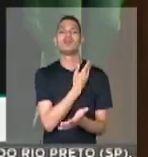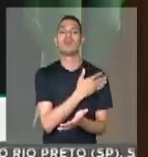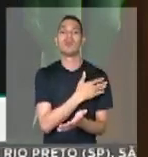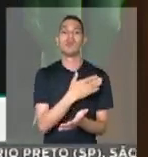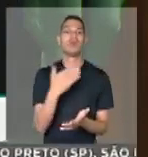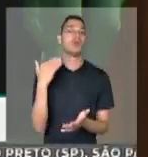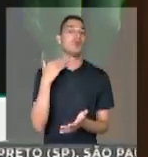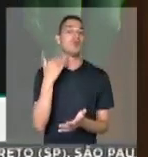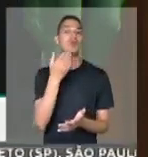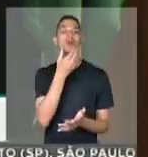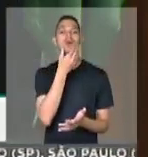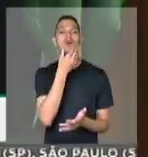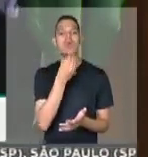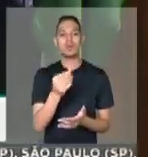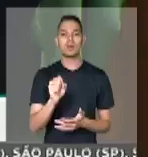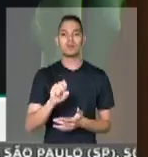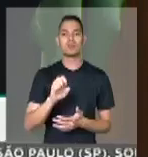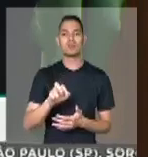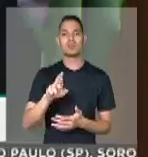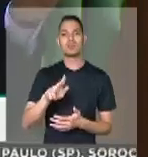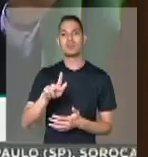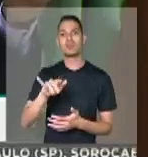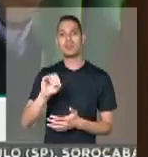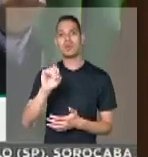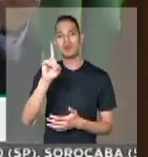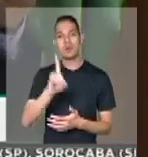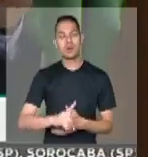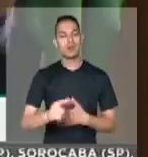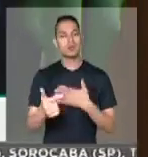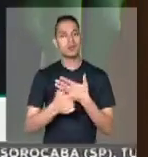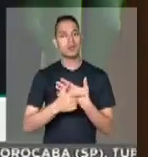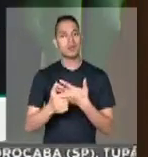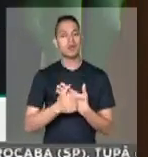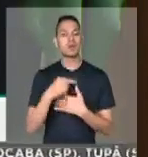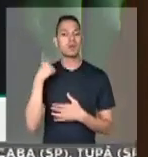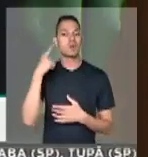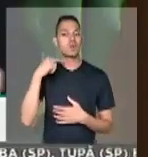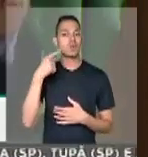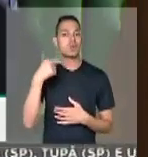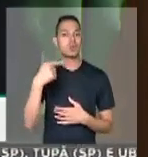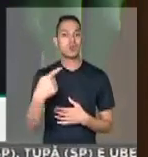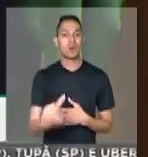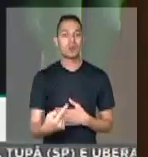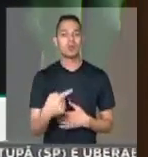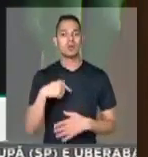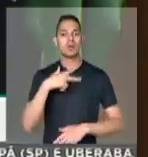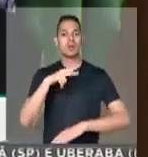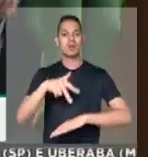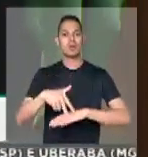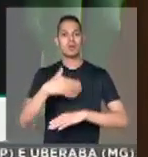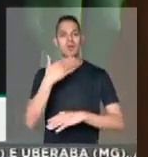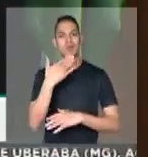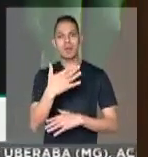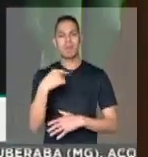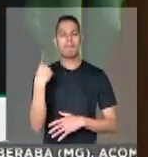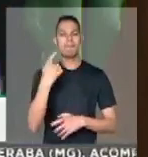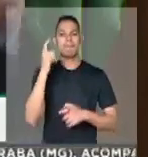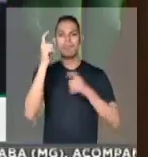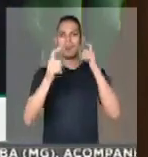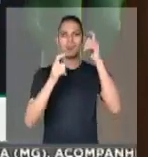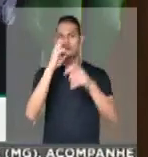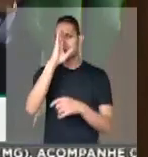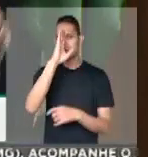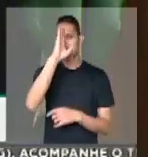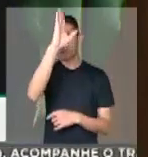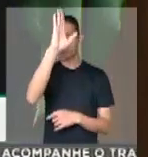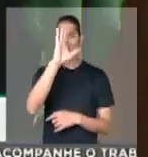do juiz Sérgio Moro deveria ser tarefa dos advogados. Nós nunca invocamos aqui, estávamos muito mais preocupados